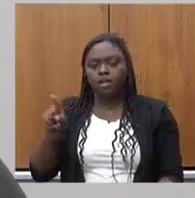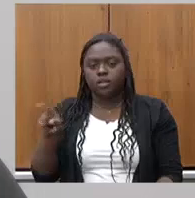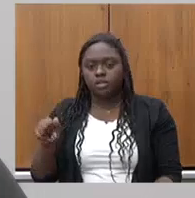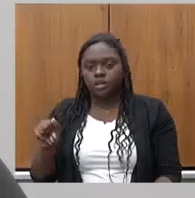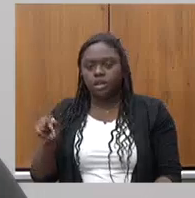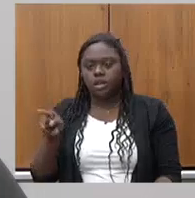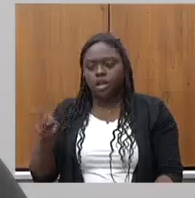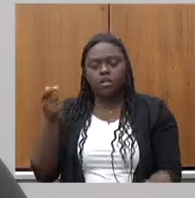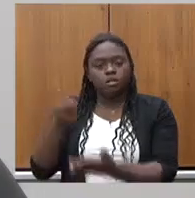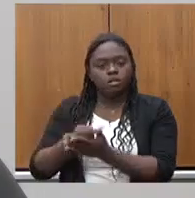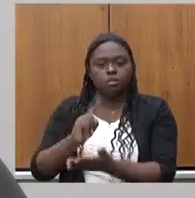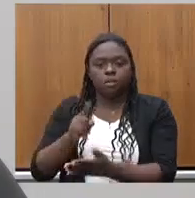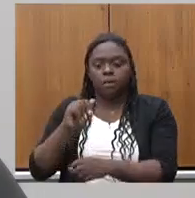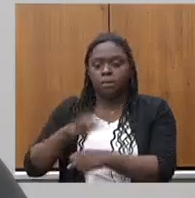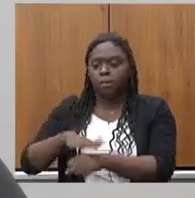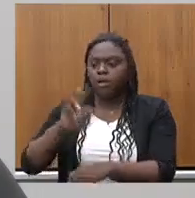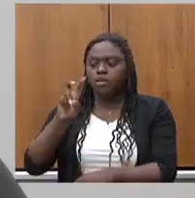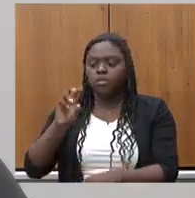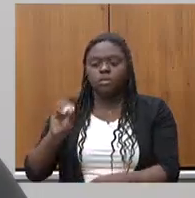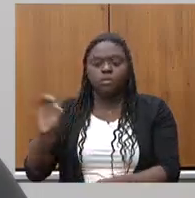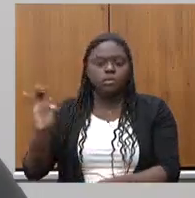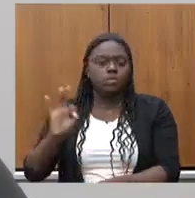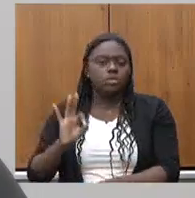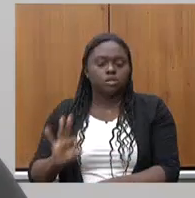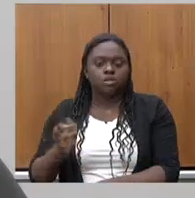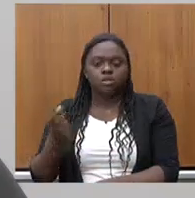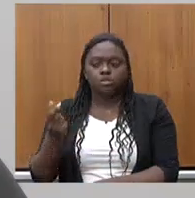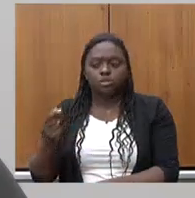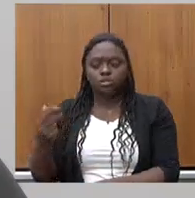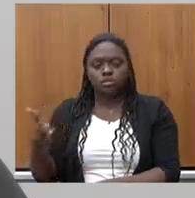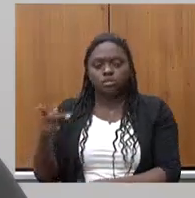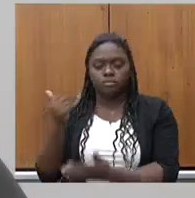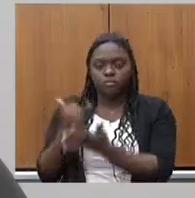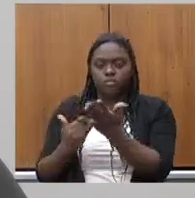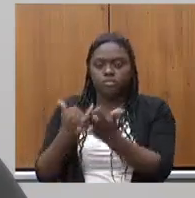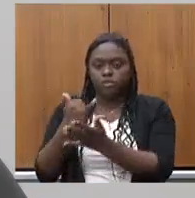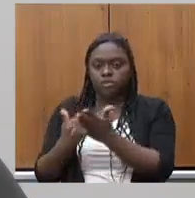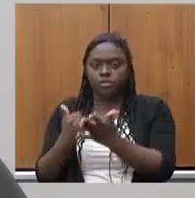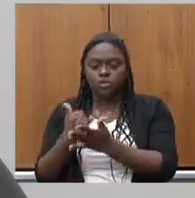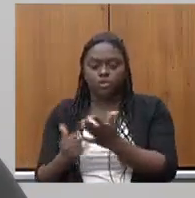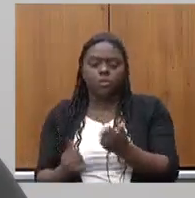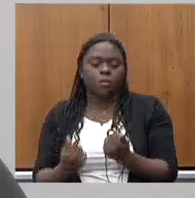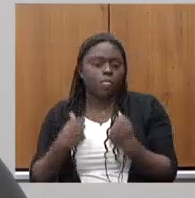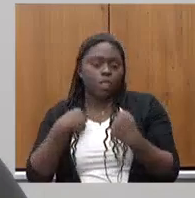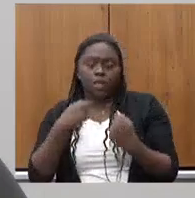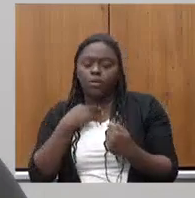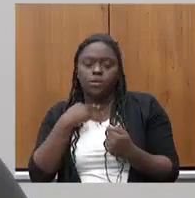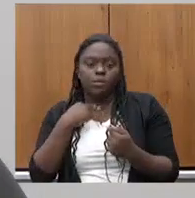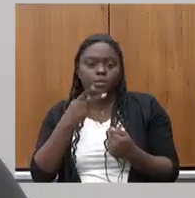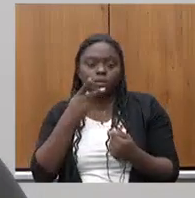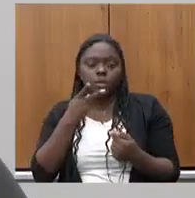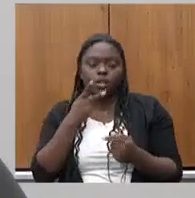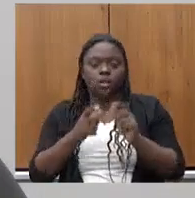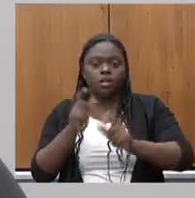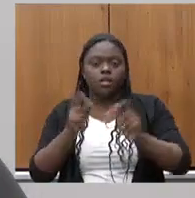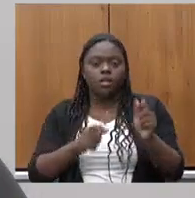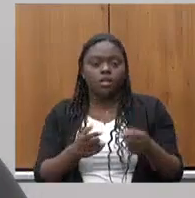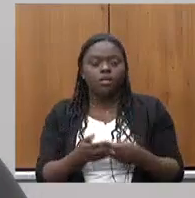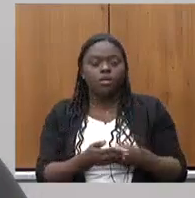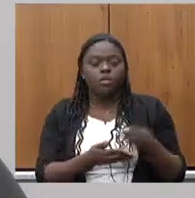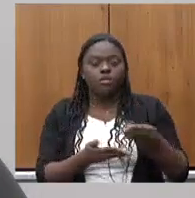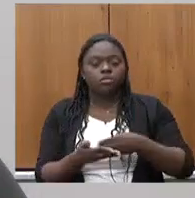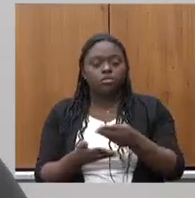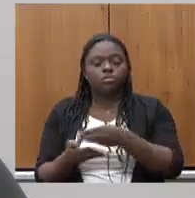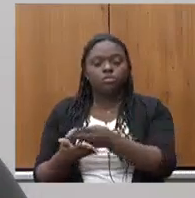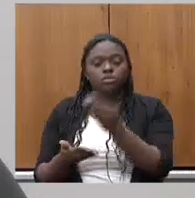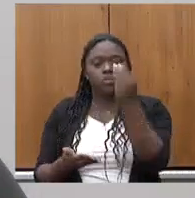renda em impostos eu não posso dizer dos acionistas que lucram tiveram lucro agora com a distribuição dos lucros da Copasa